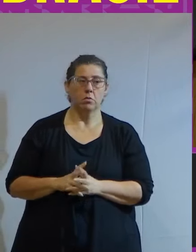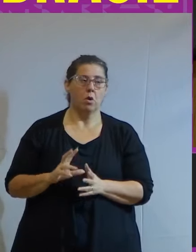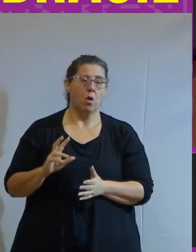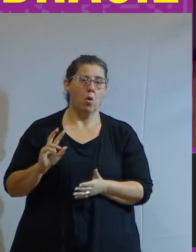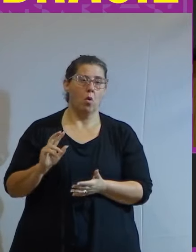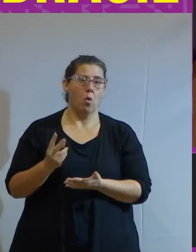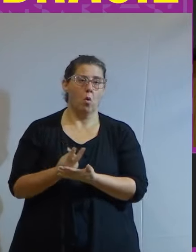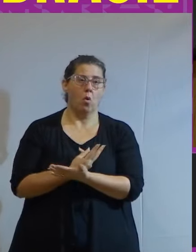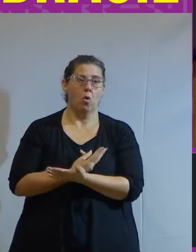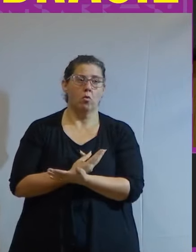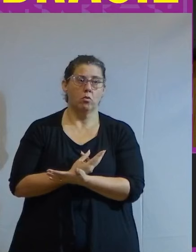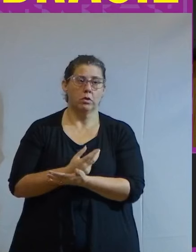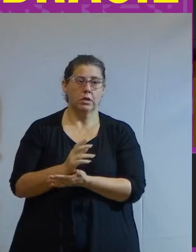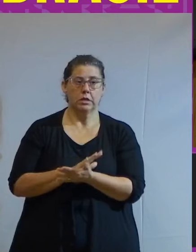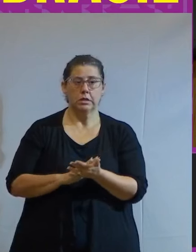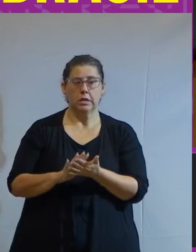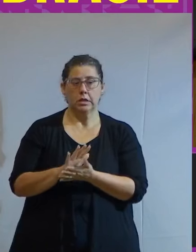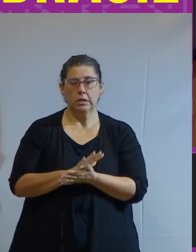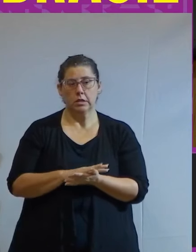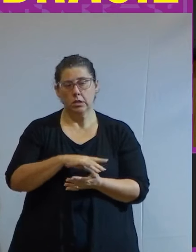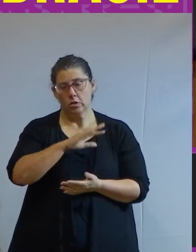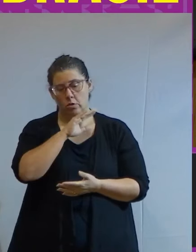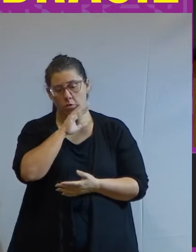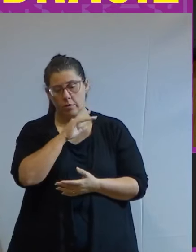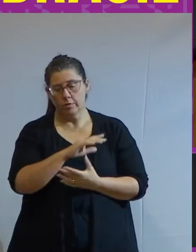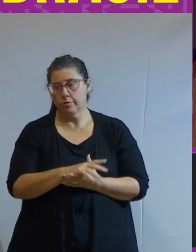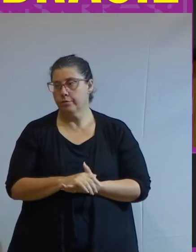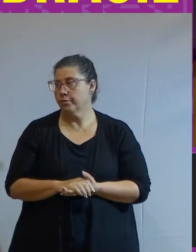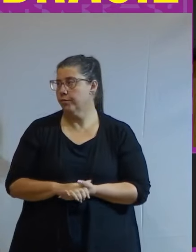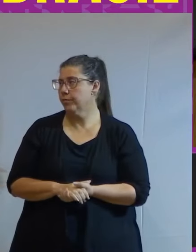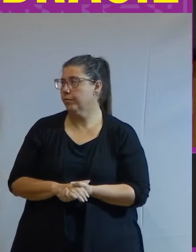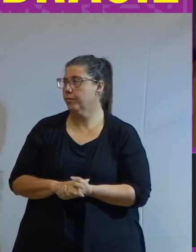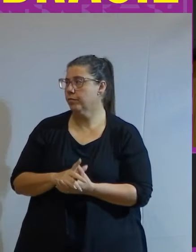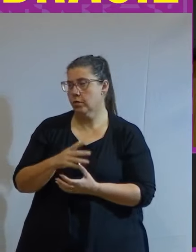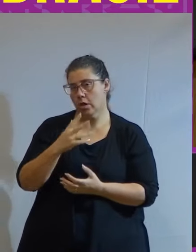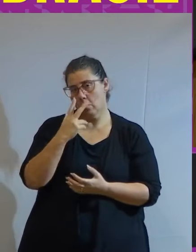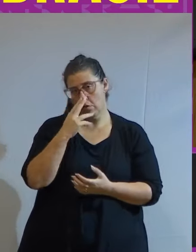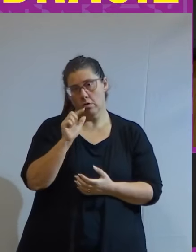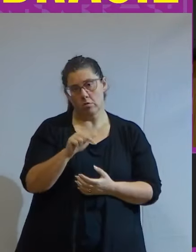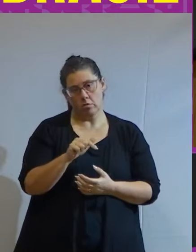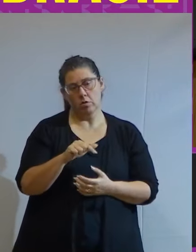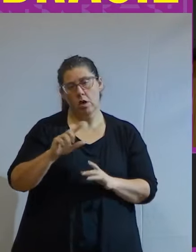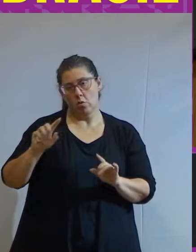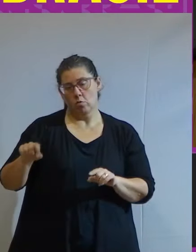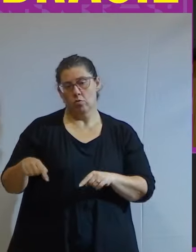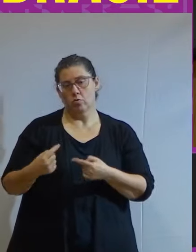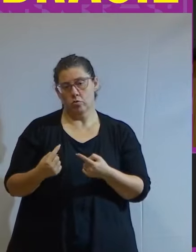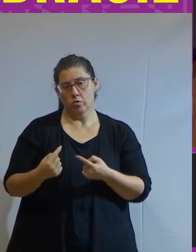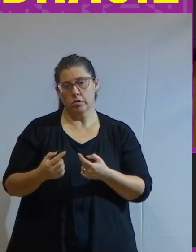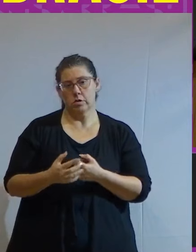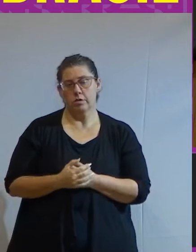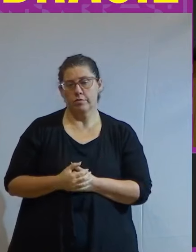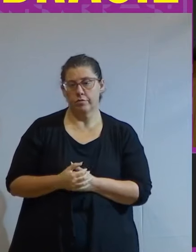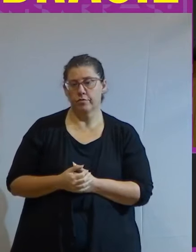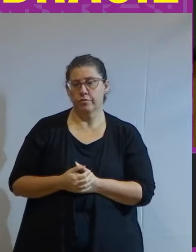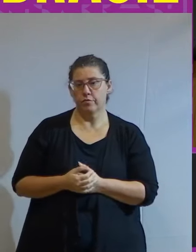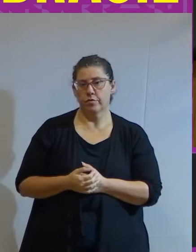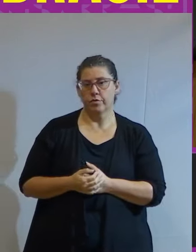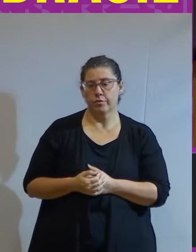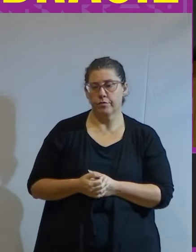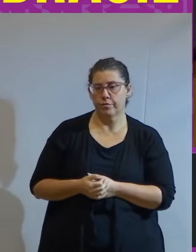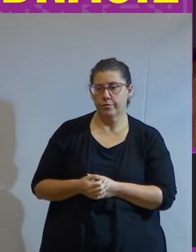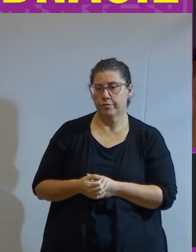e vire para o lado contrário vire do lado avesso mas eu acho que esse é o grande desafio Vladimir acho que é esse que é